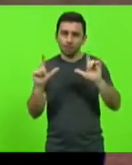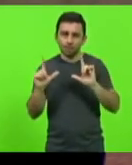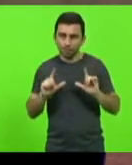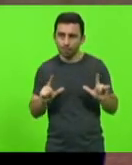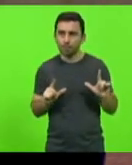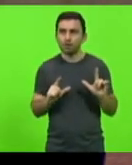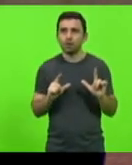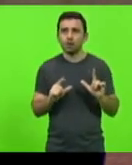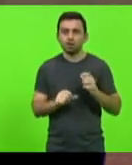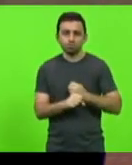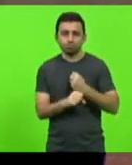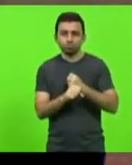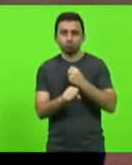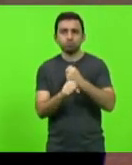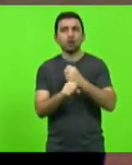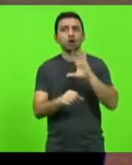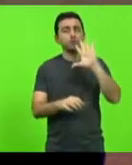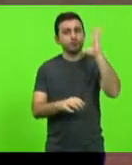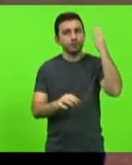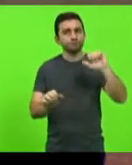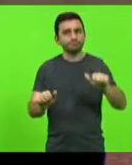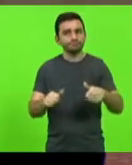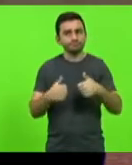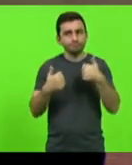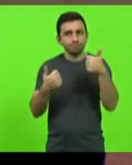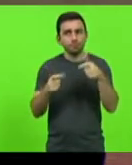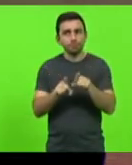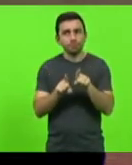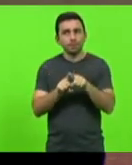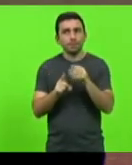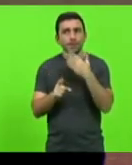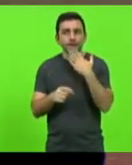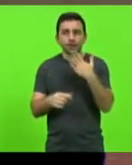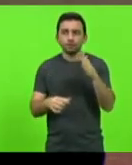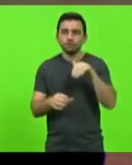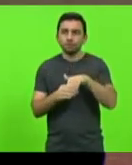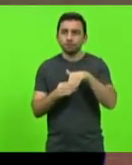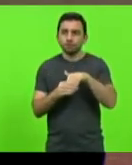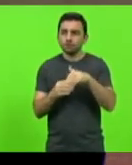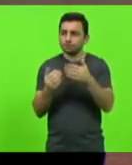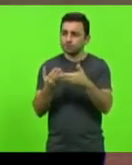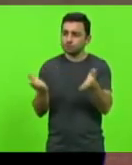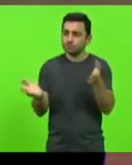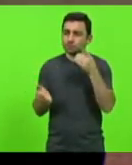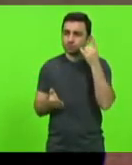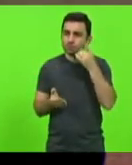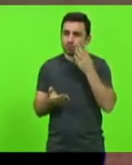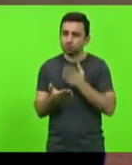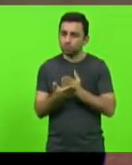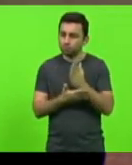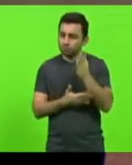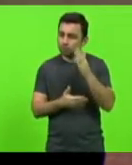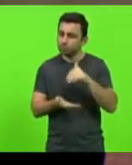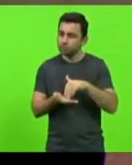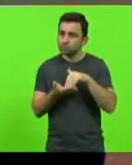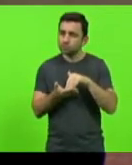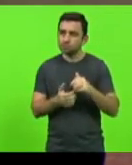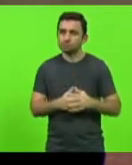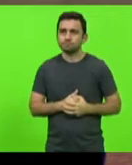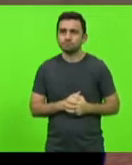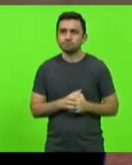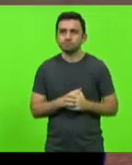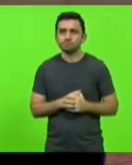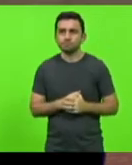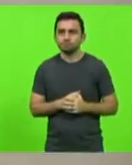realizadas de recuperação e peço o voto dos nossos colegas deputados para aprovação desta moção. É isso, senhor presidente.